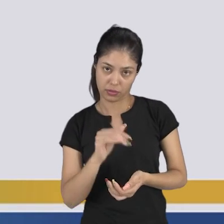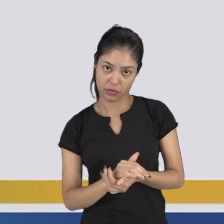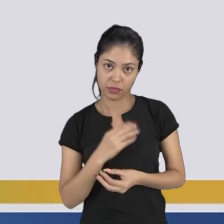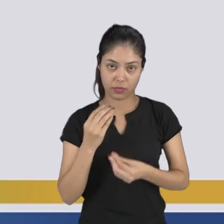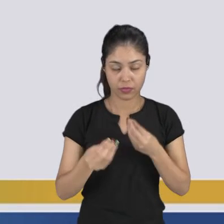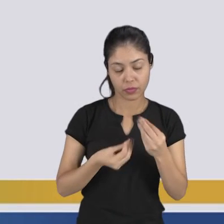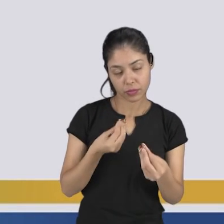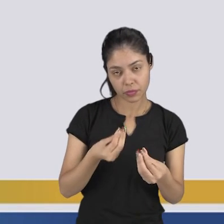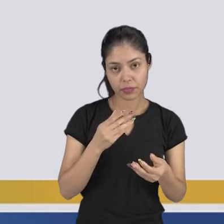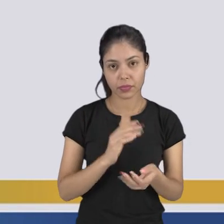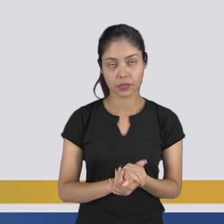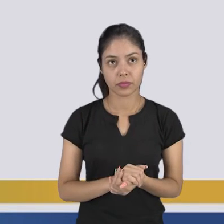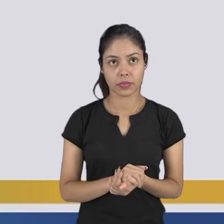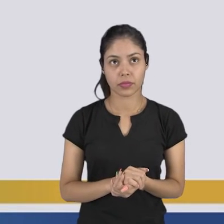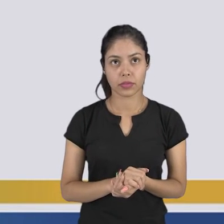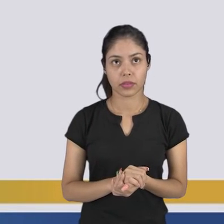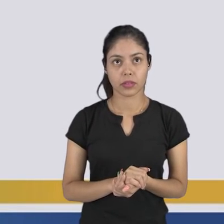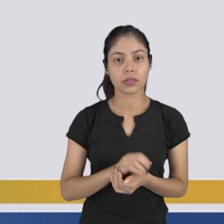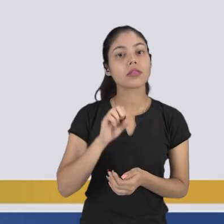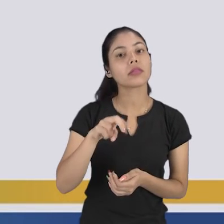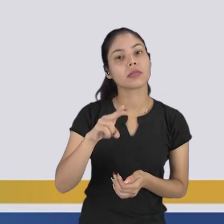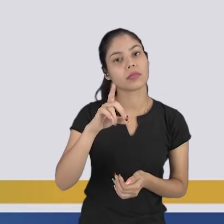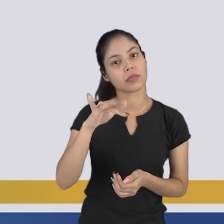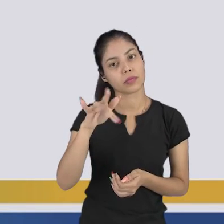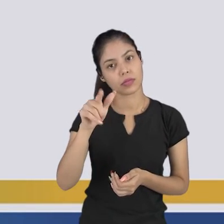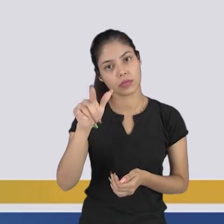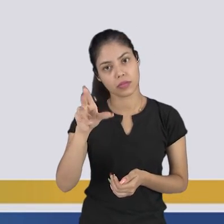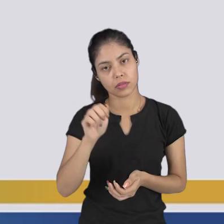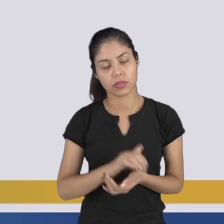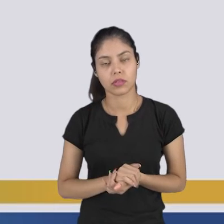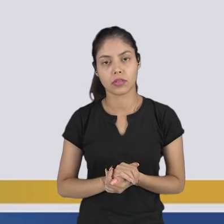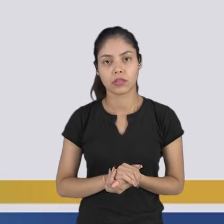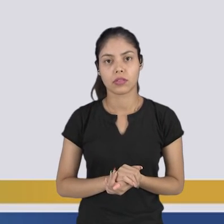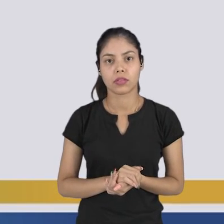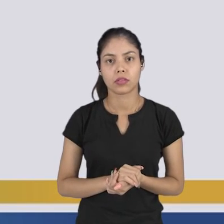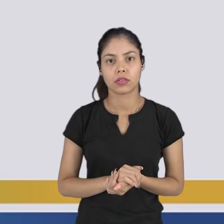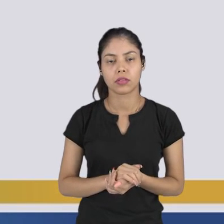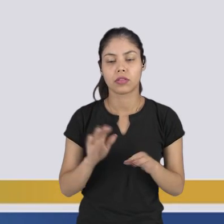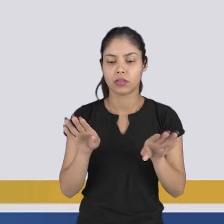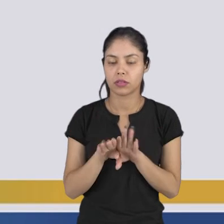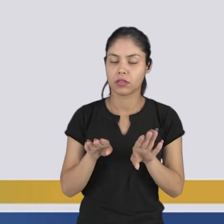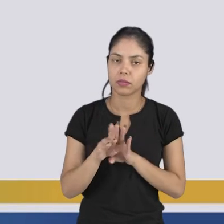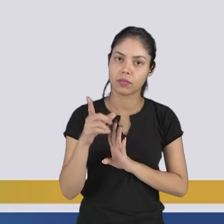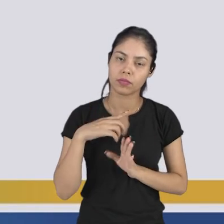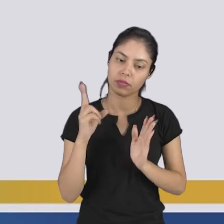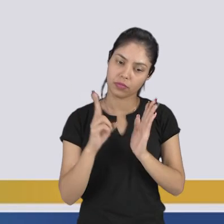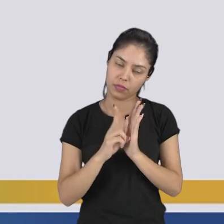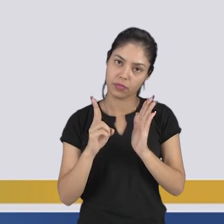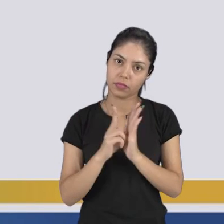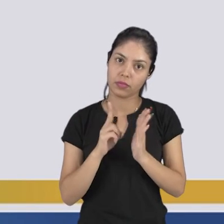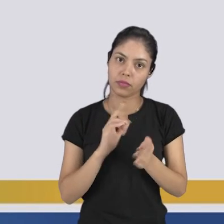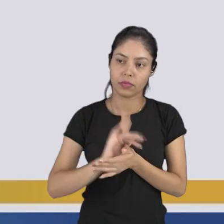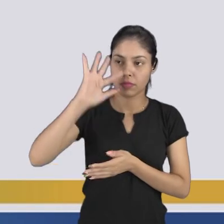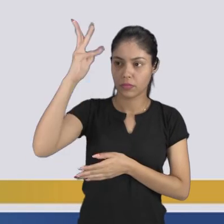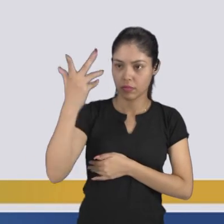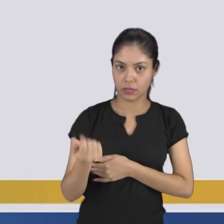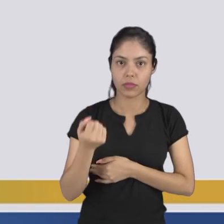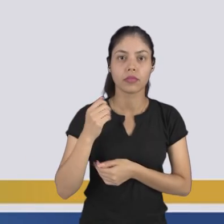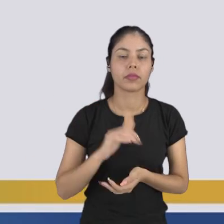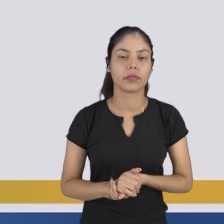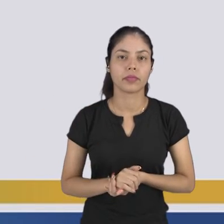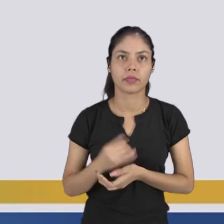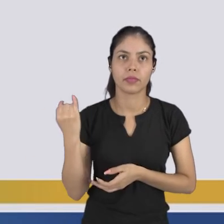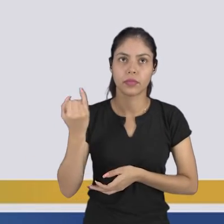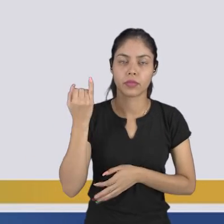da nacionalidade, em várias nacionalidades, mas eu tenho também tribos africanas, isso muito